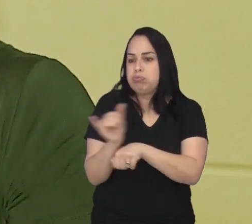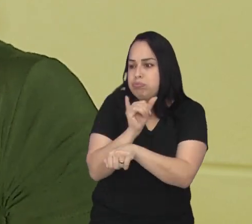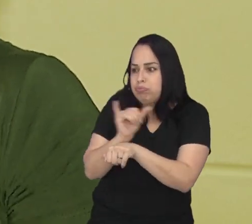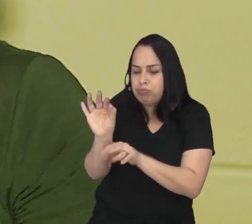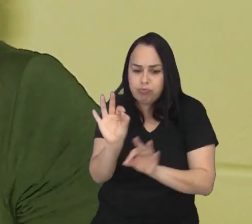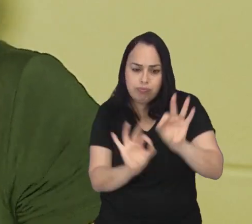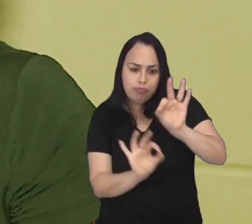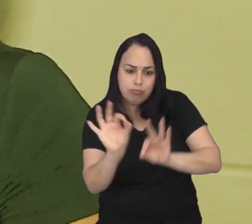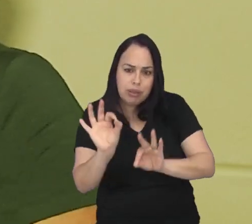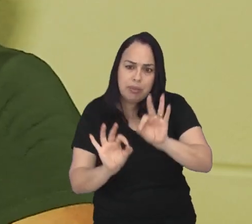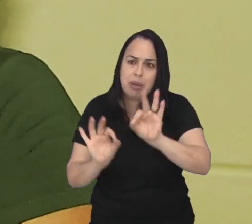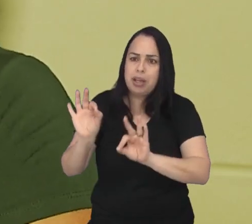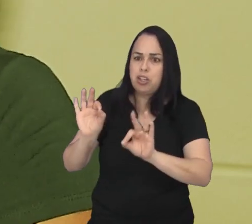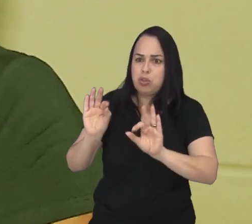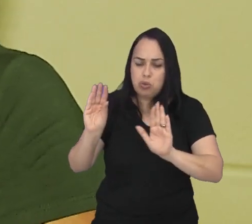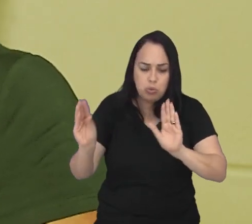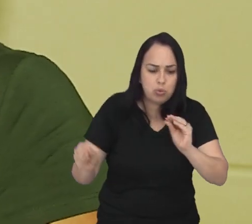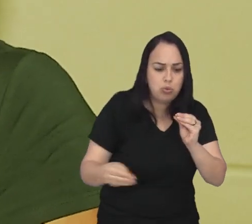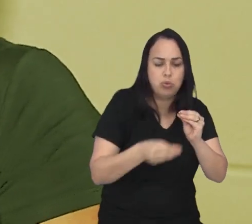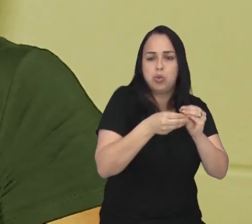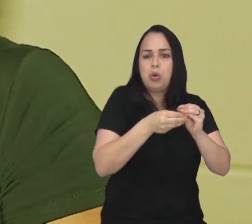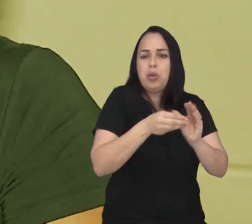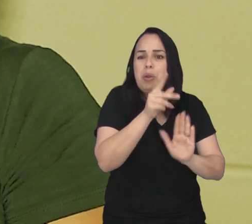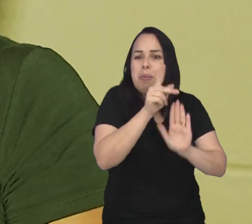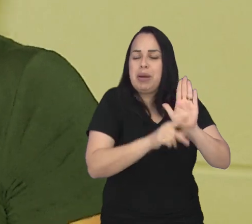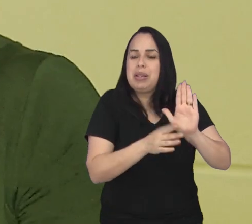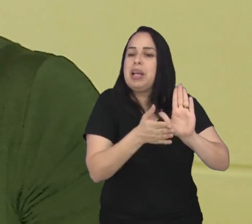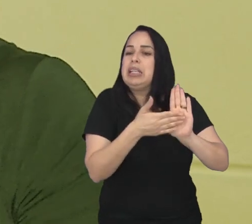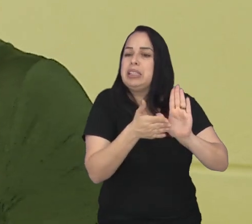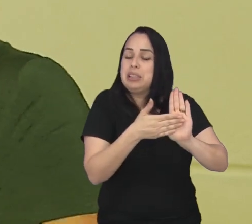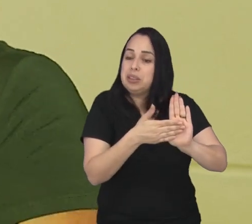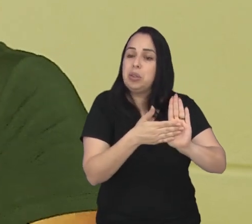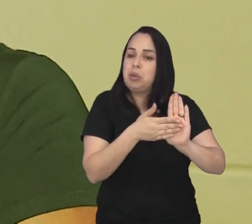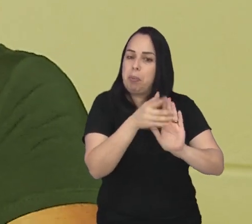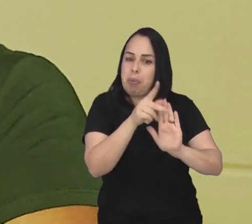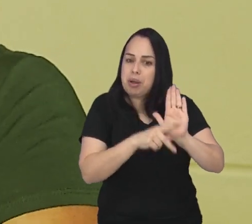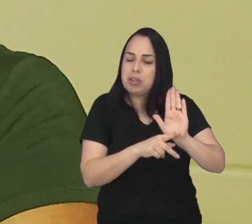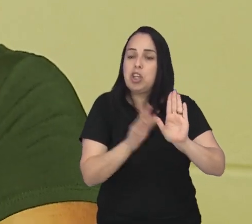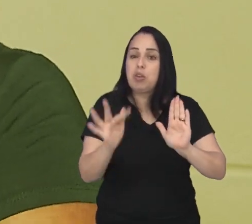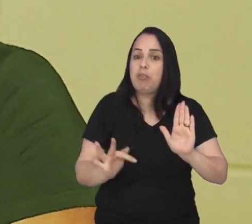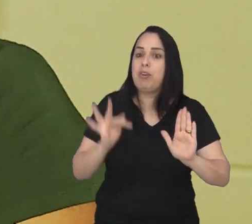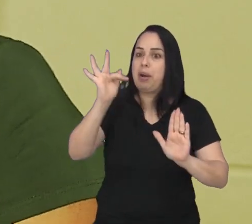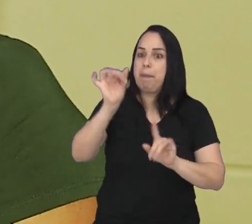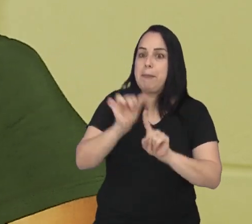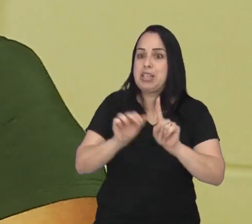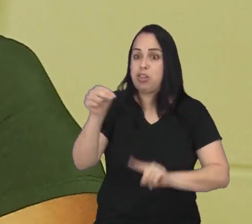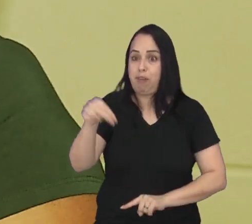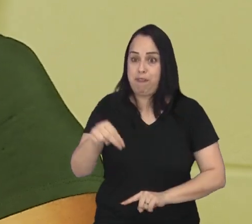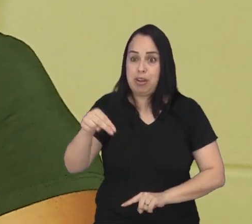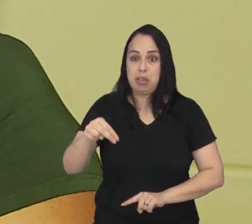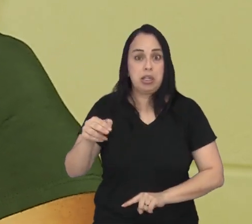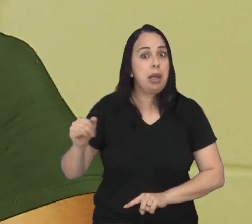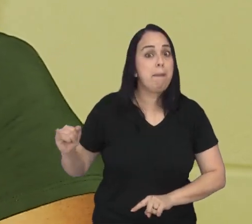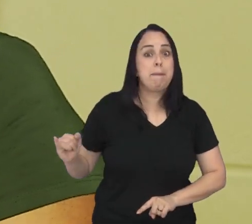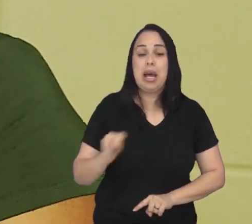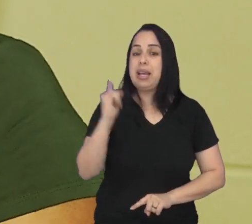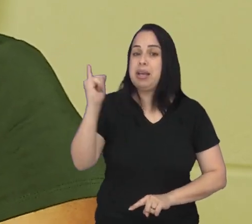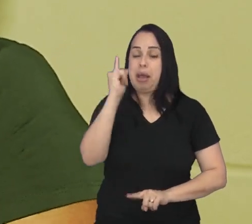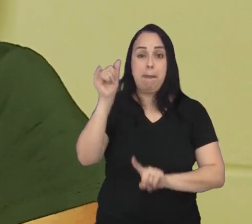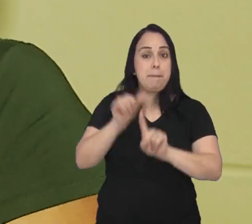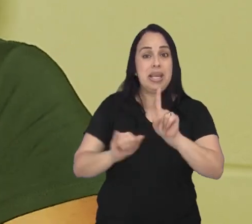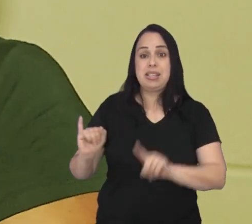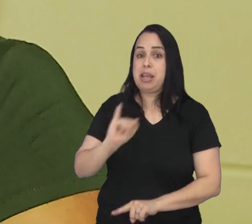trabalhado e organizado num programa e futuramente, acho que ainda no mês de novembro, que é um mês muito